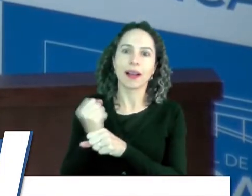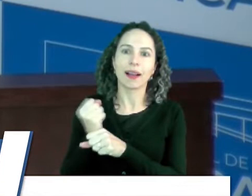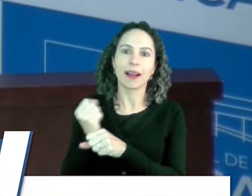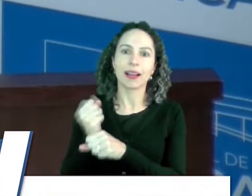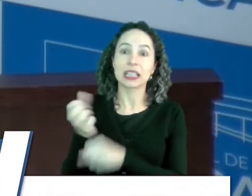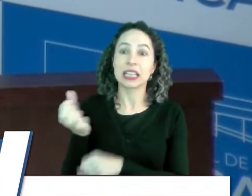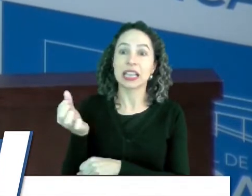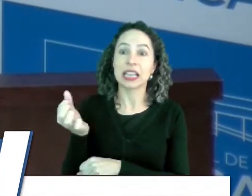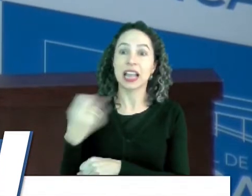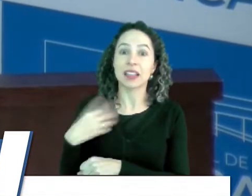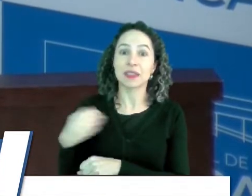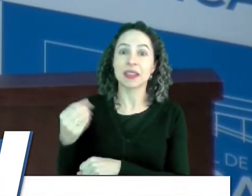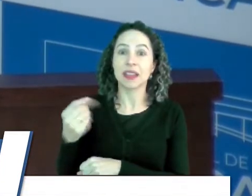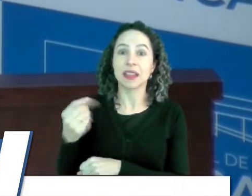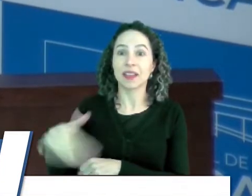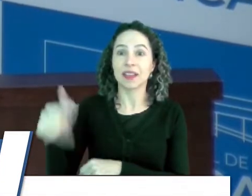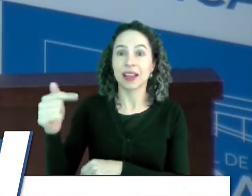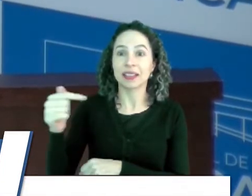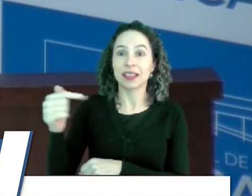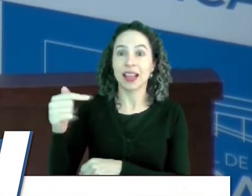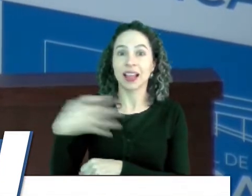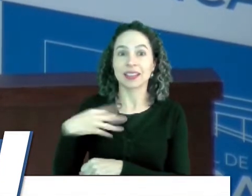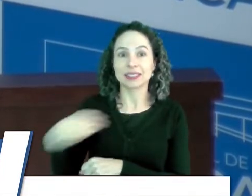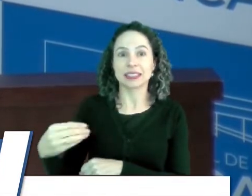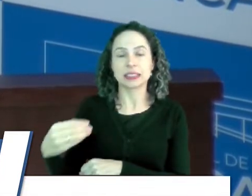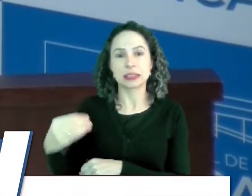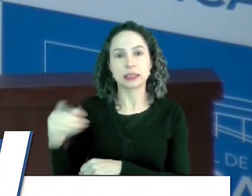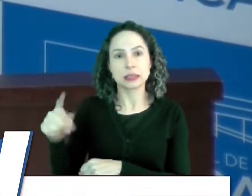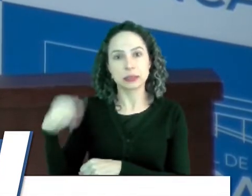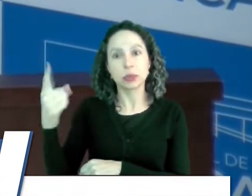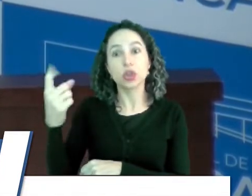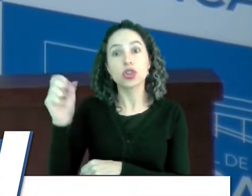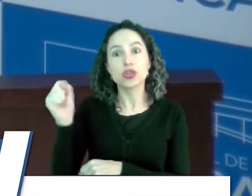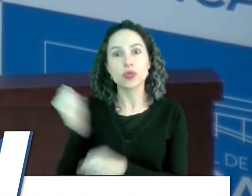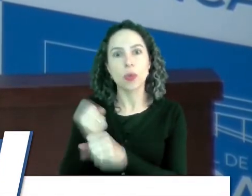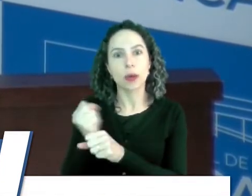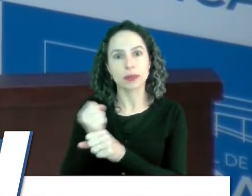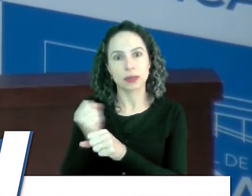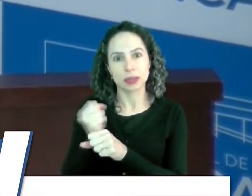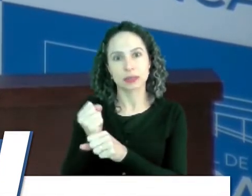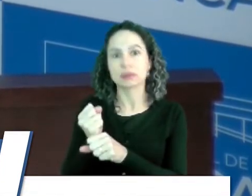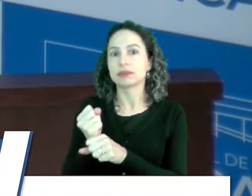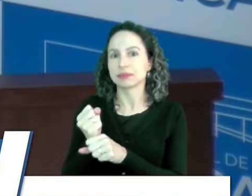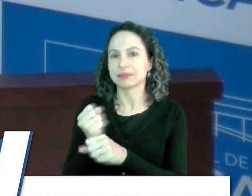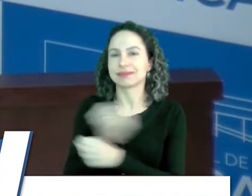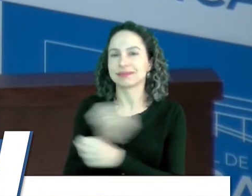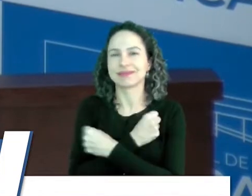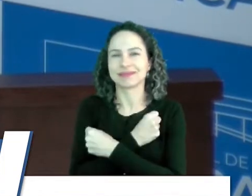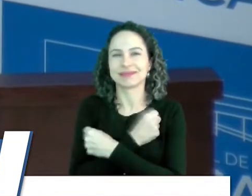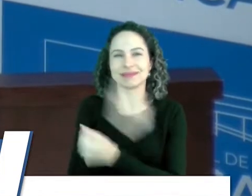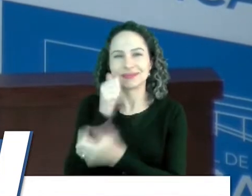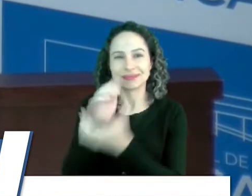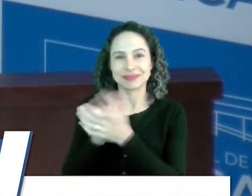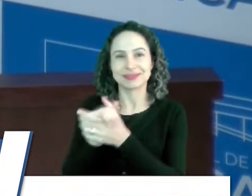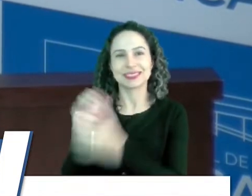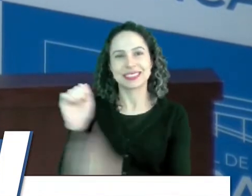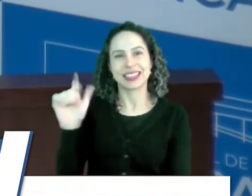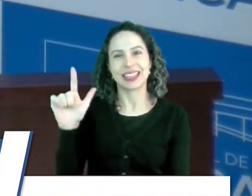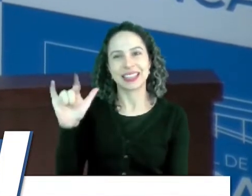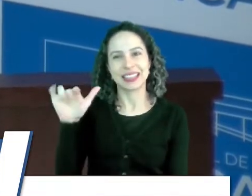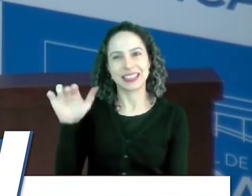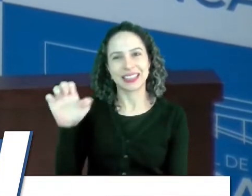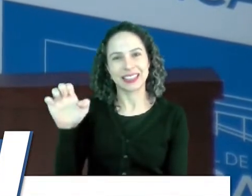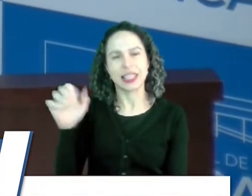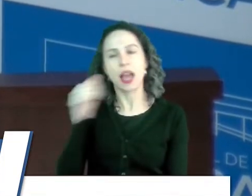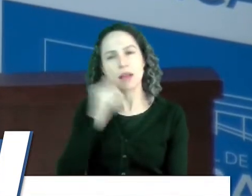vai ter o sétimo, e depois de 18 anos. Então, mandar um abraço para minha esposa Aline, que está lá, uma mulher guerreira,